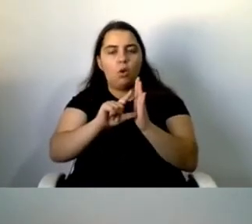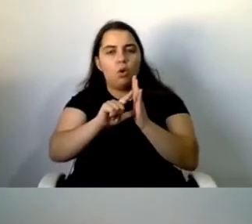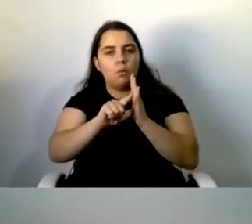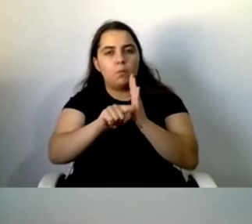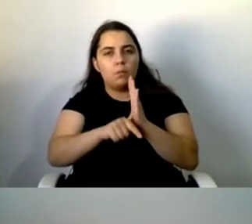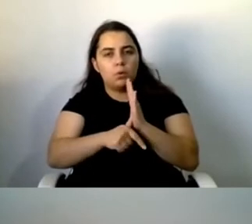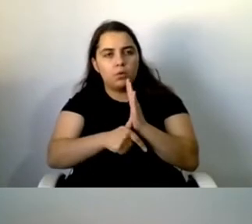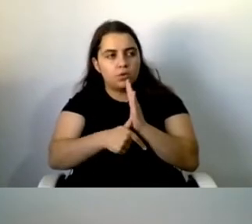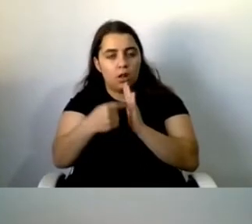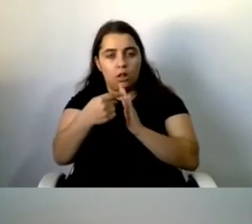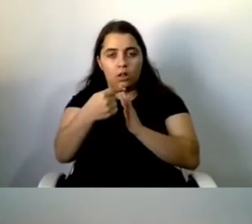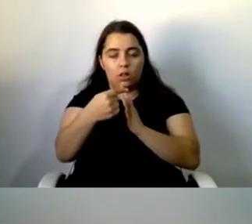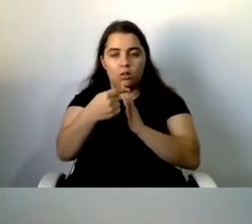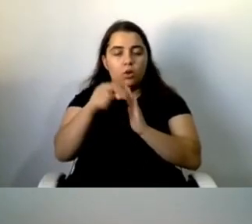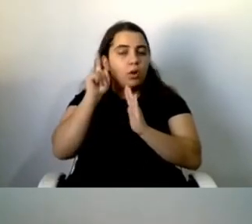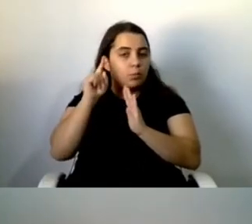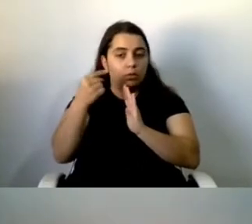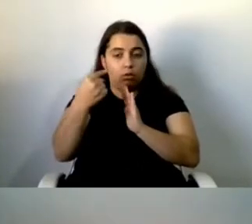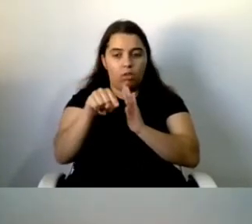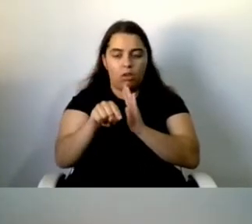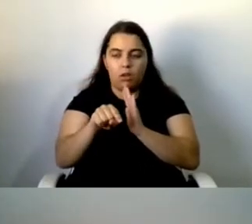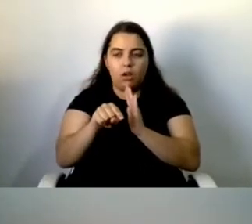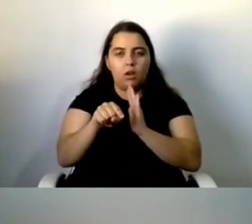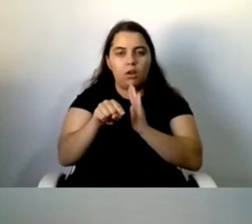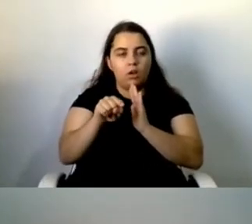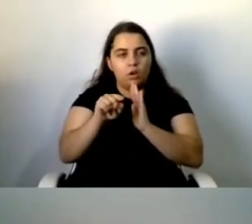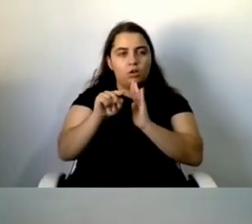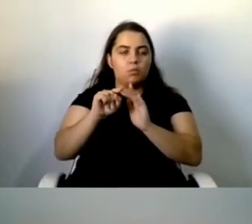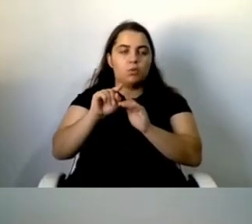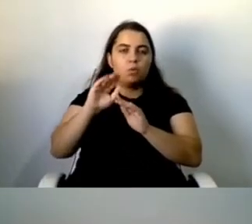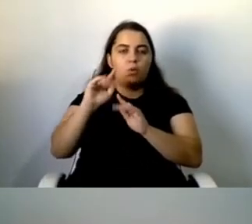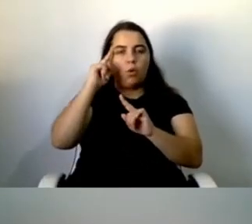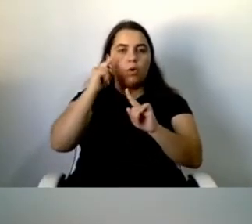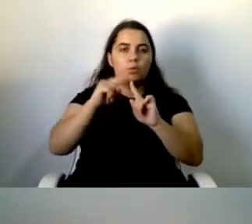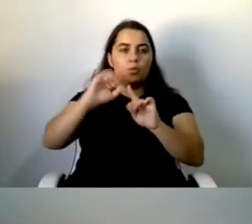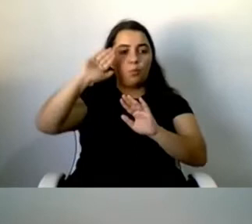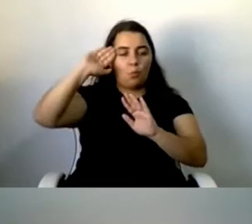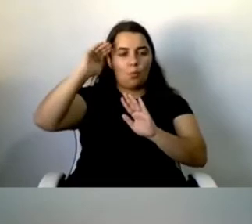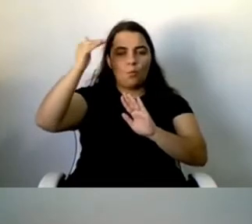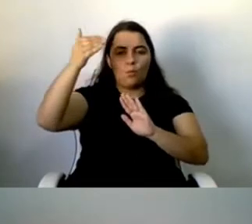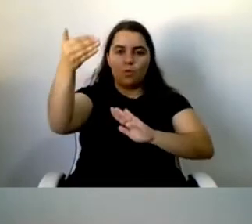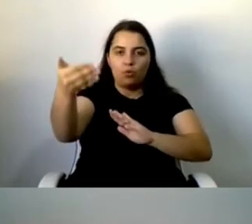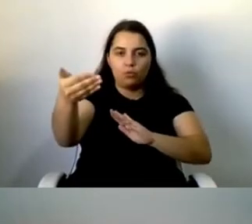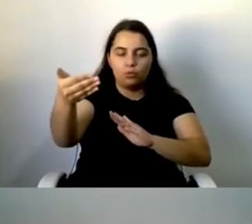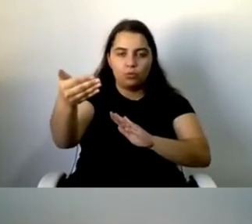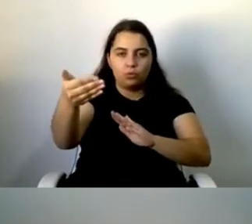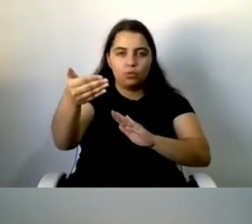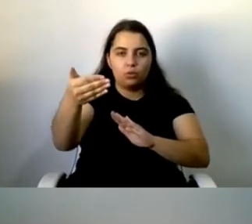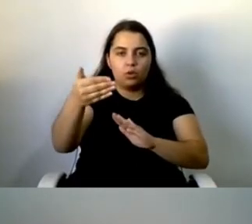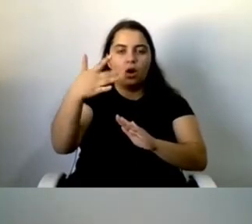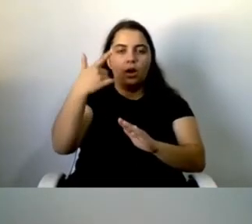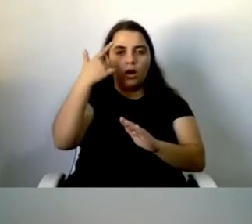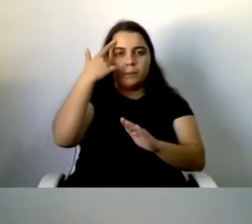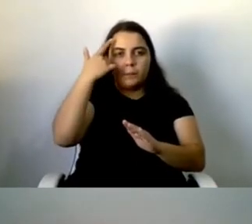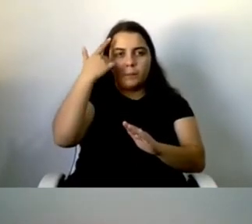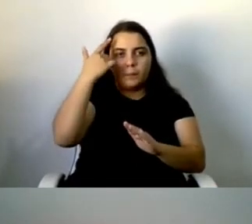ser, que é muito importante para que elas consigam ultrapassar os seus anticapos, mas tem que ser nesta